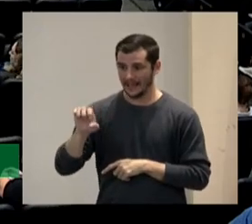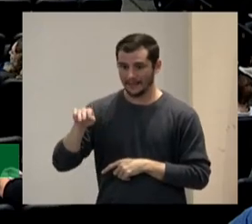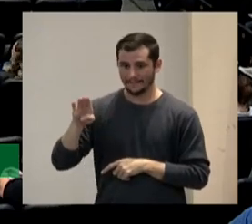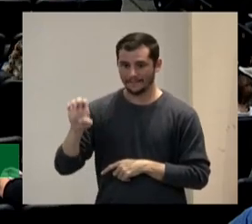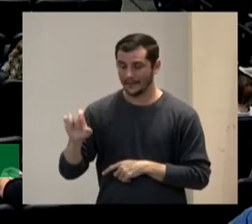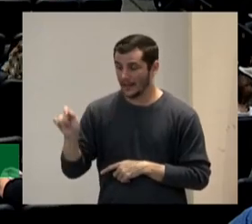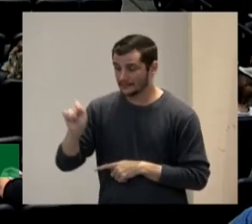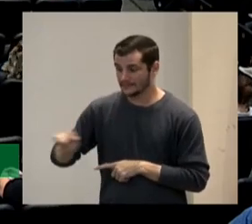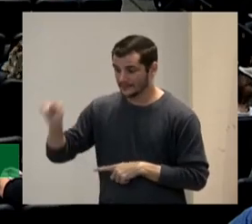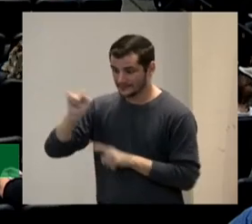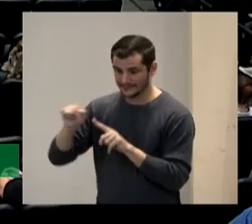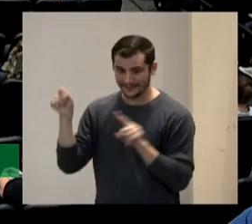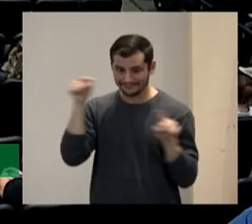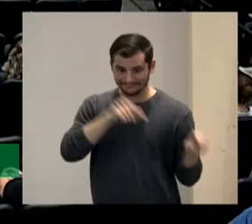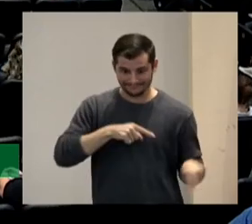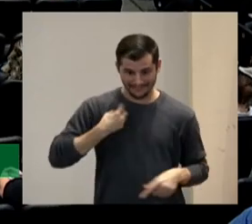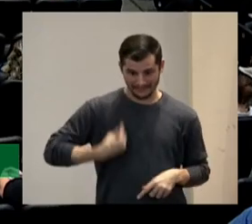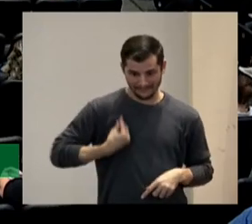aqui